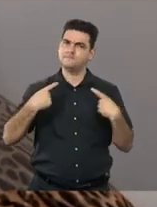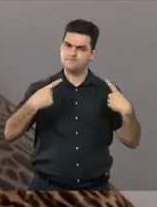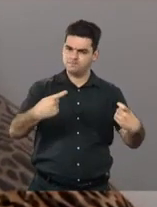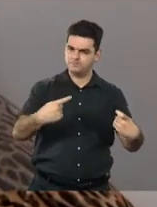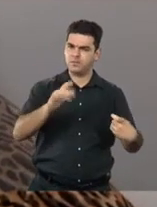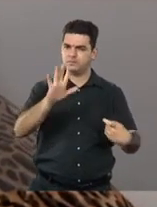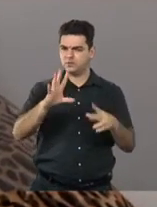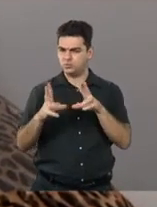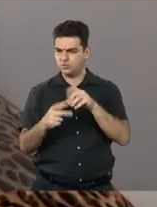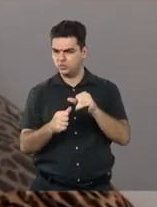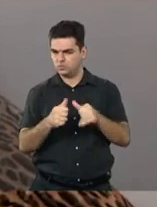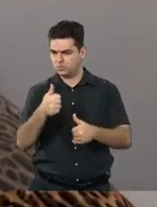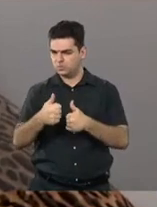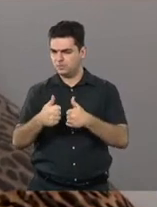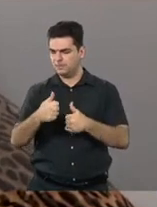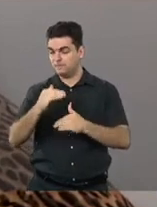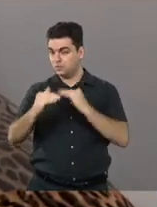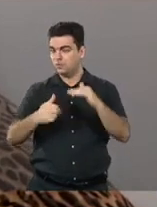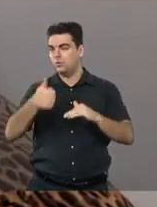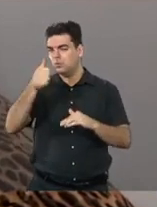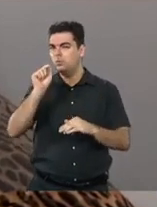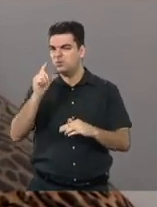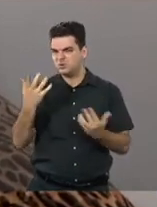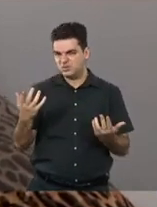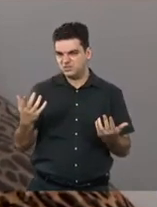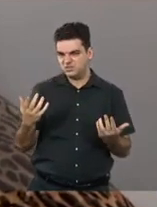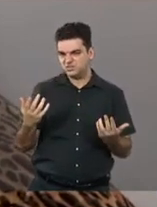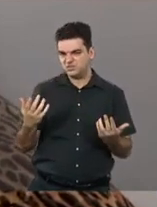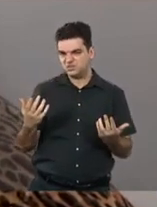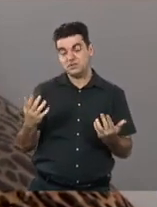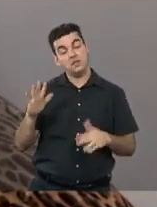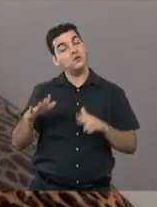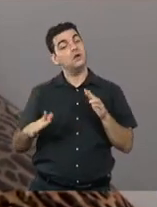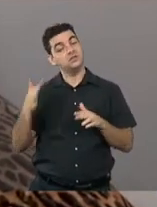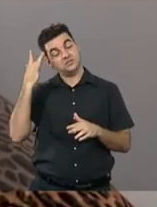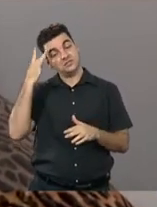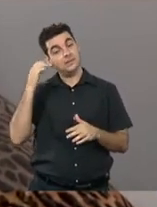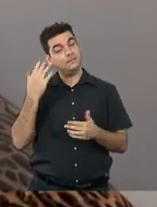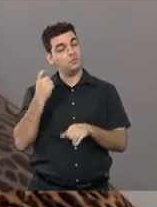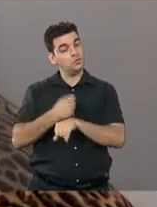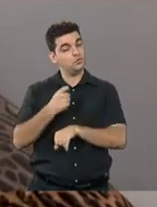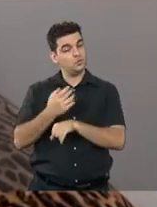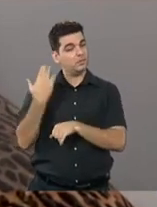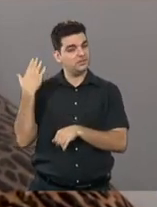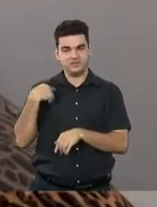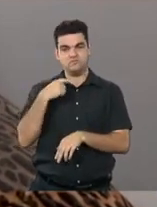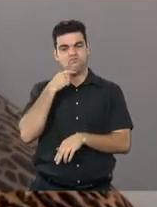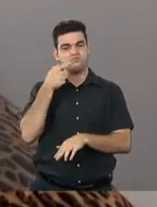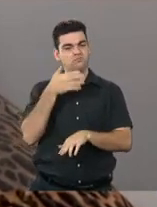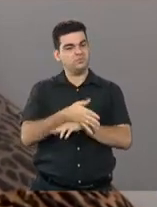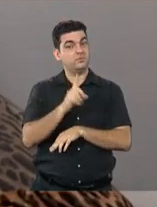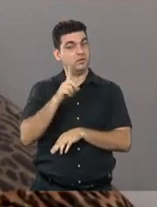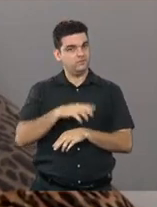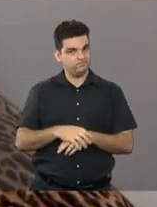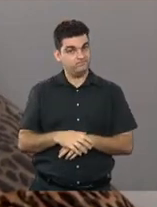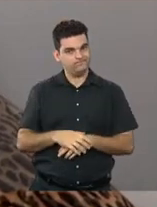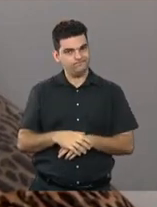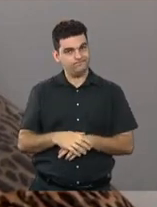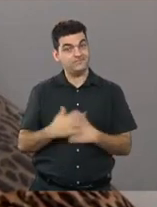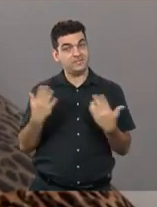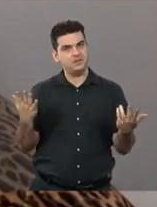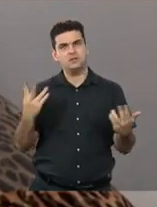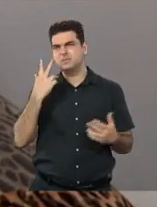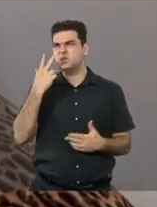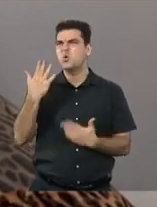o mundo evoluiu bastante, porque senão você não teria essa quantidade de votos que nos deixa muito felizes. Eu acho que se